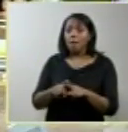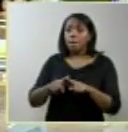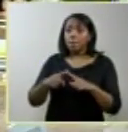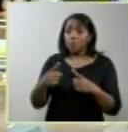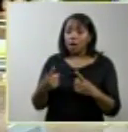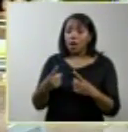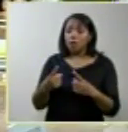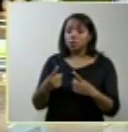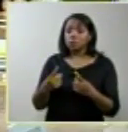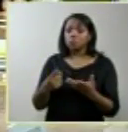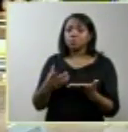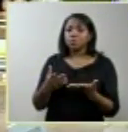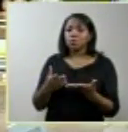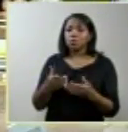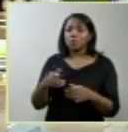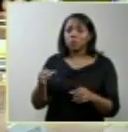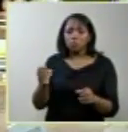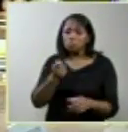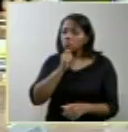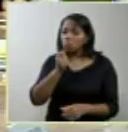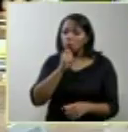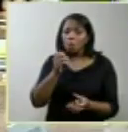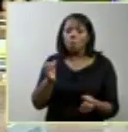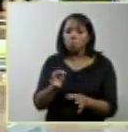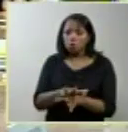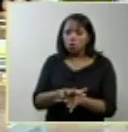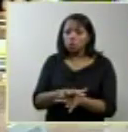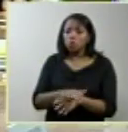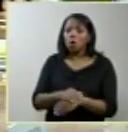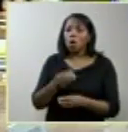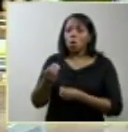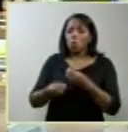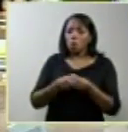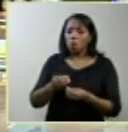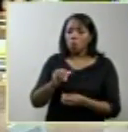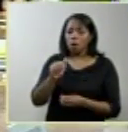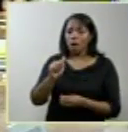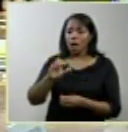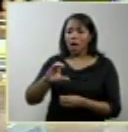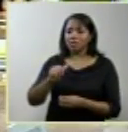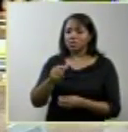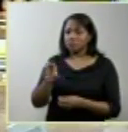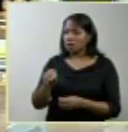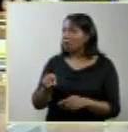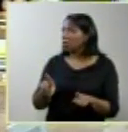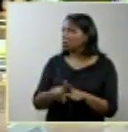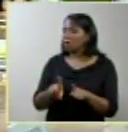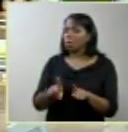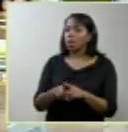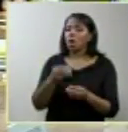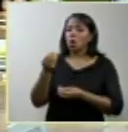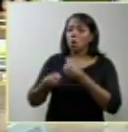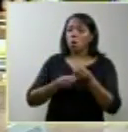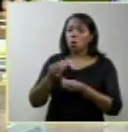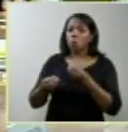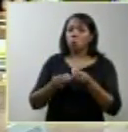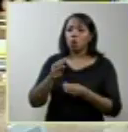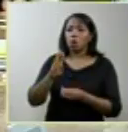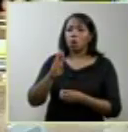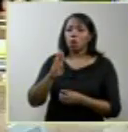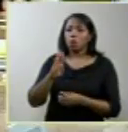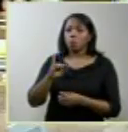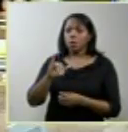embora que não formal desta ação é a Anis que é o Instituto de Direitos Humanos Gênero e Bioética presidida pela